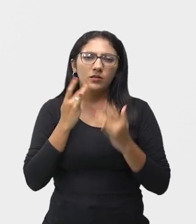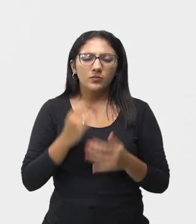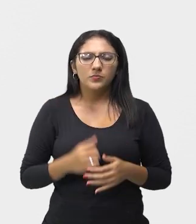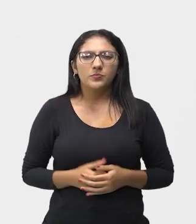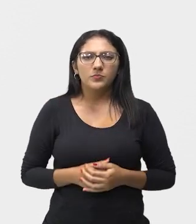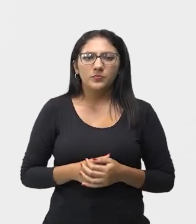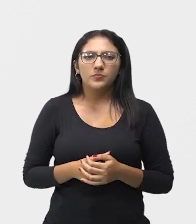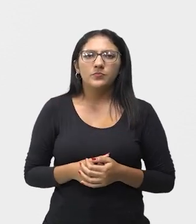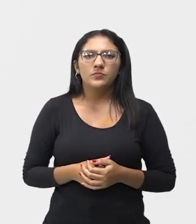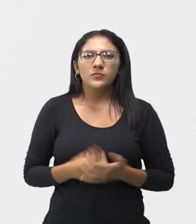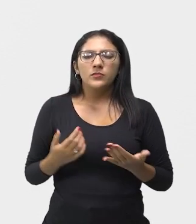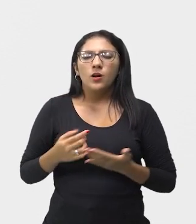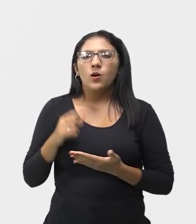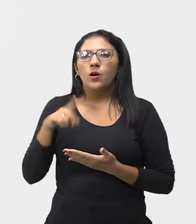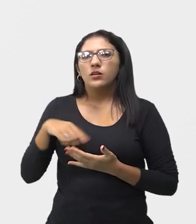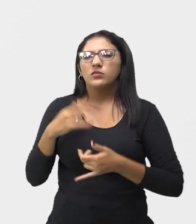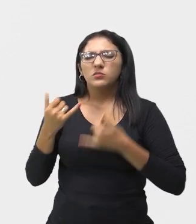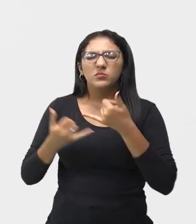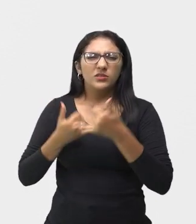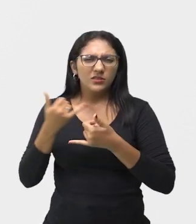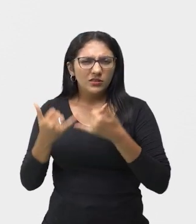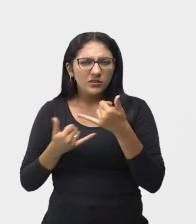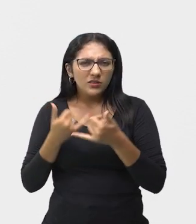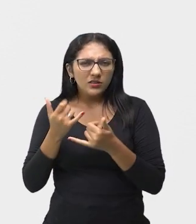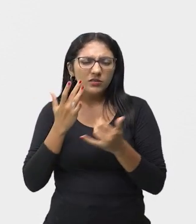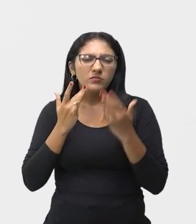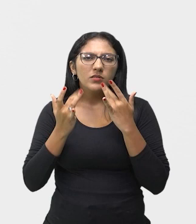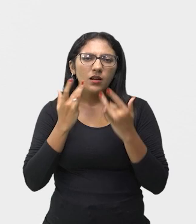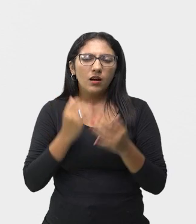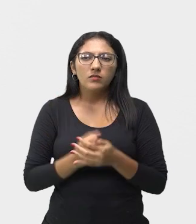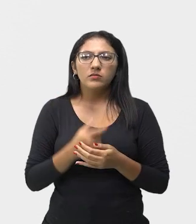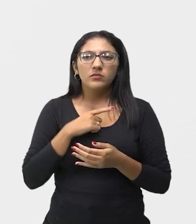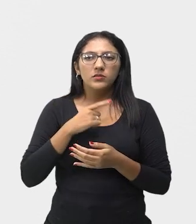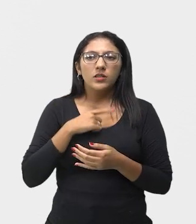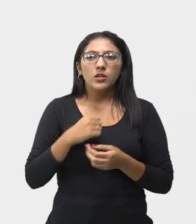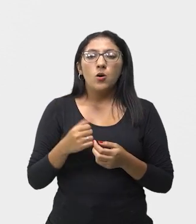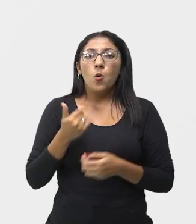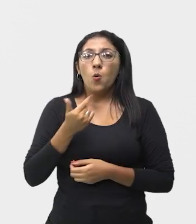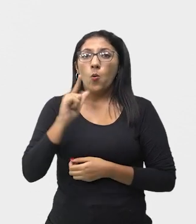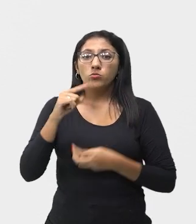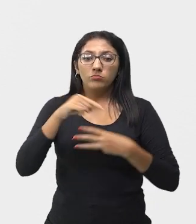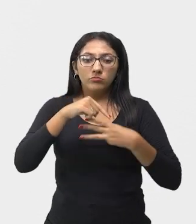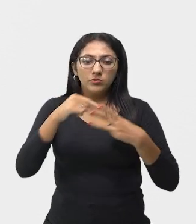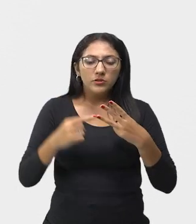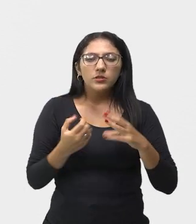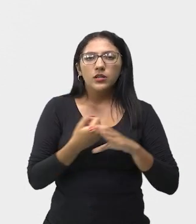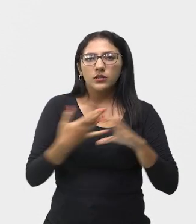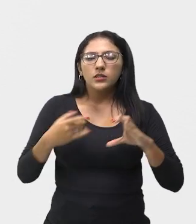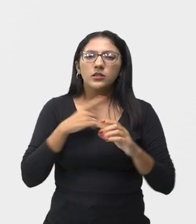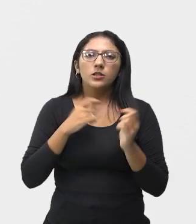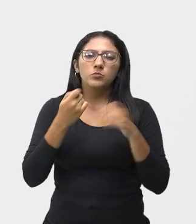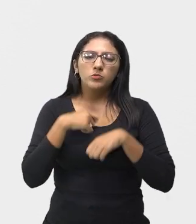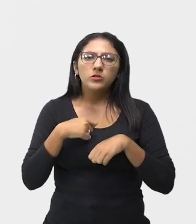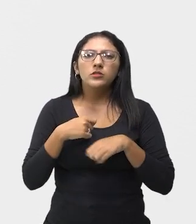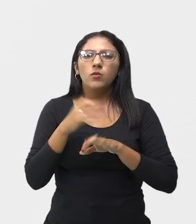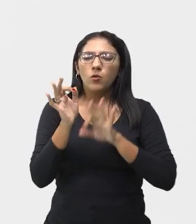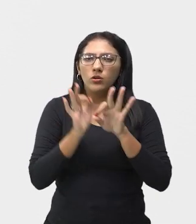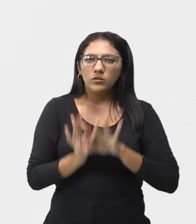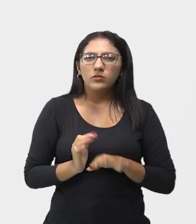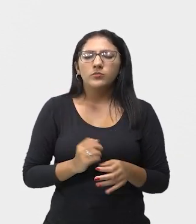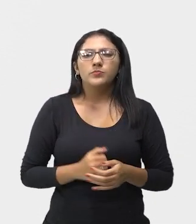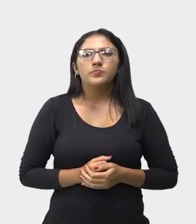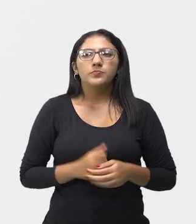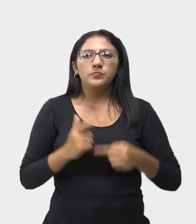Então, esses jogos teatrais, eles têm outros três elementos que servem como estrutura para atividade.